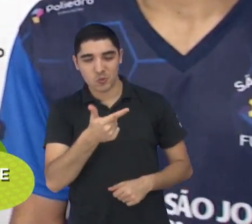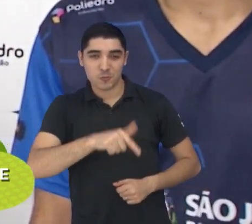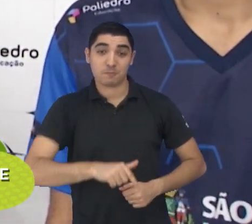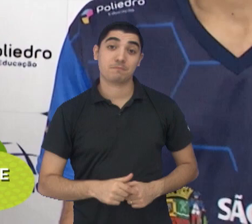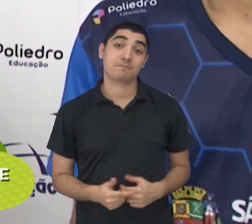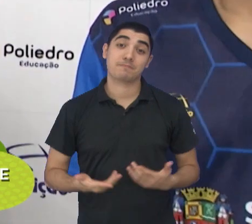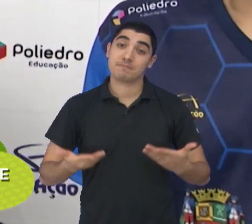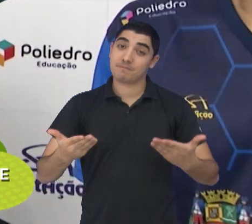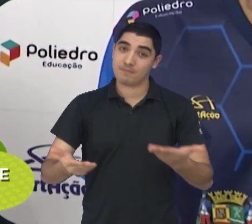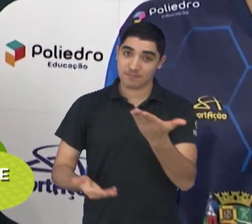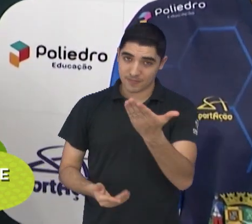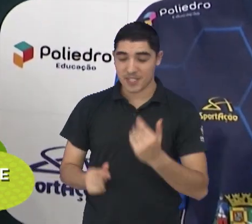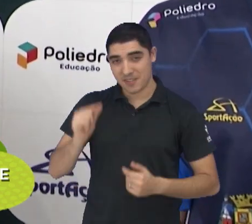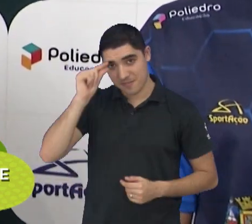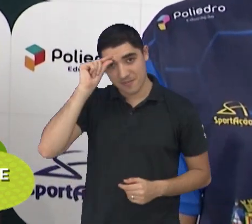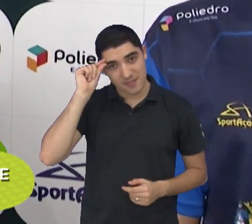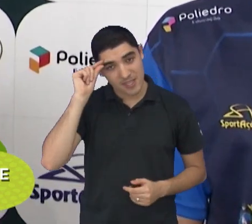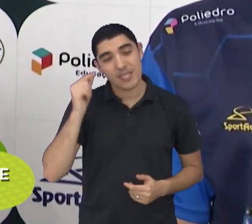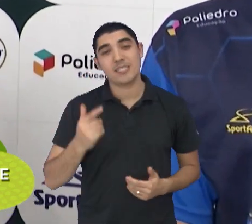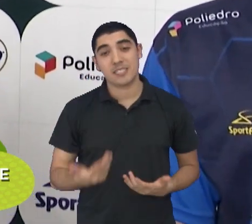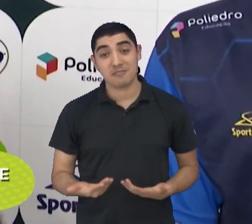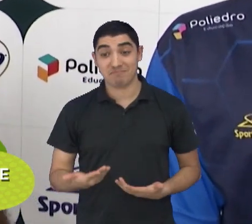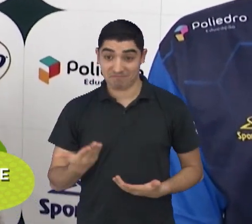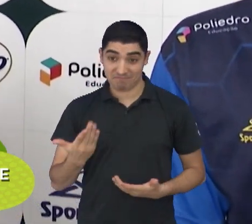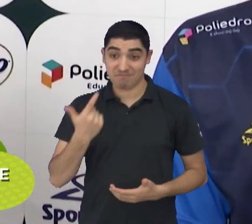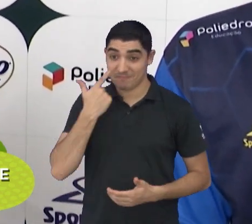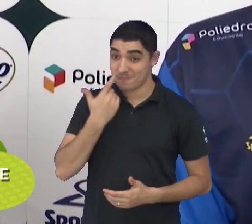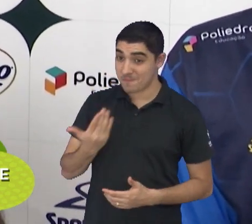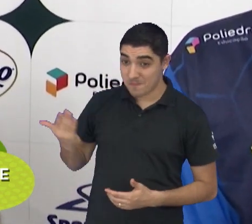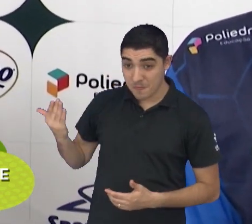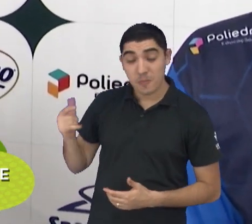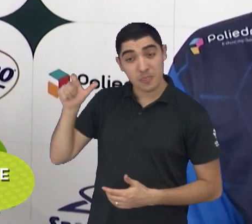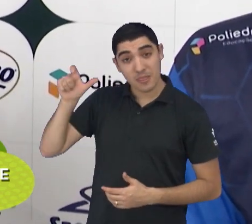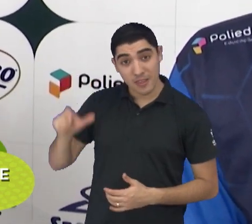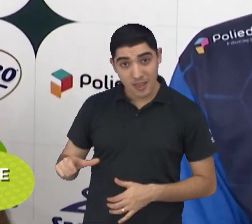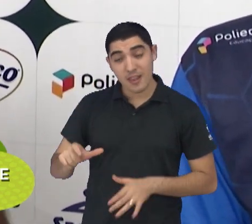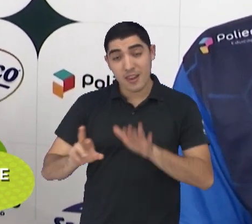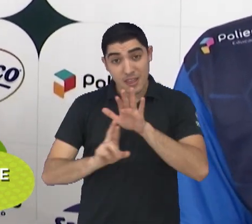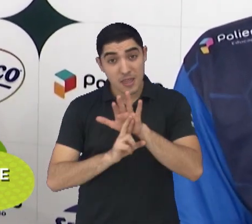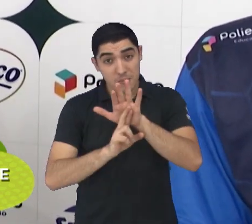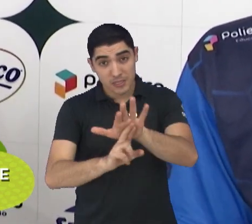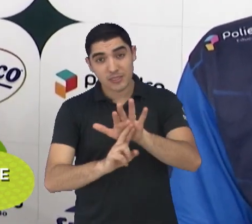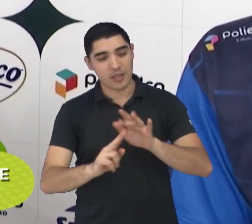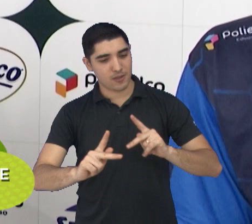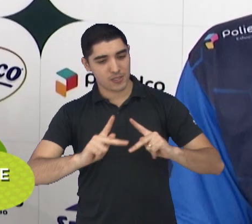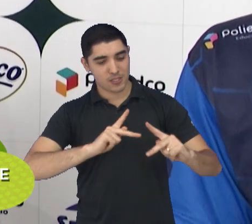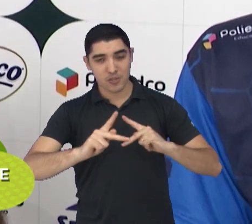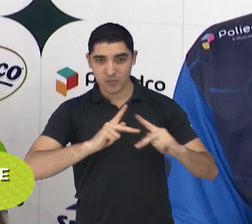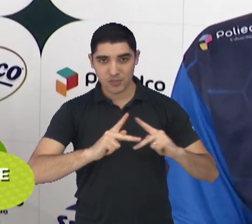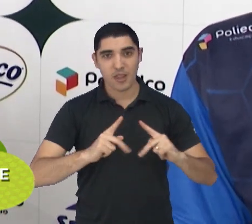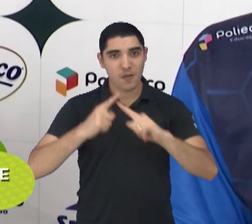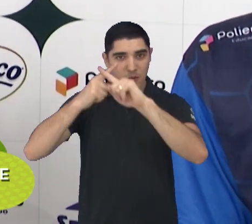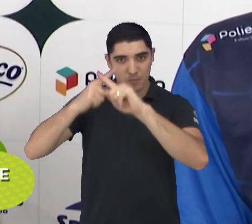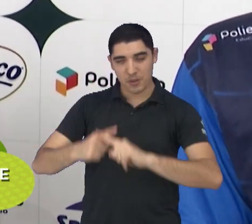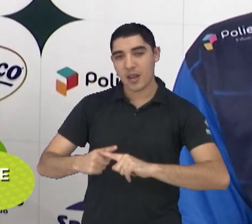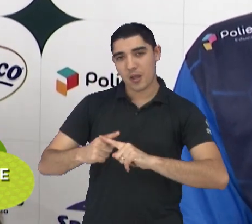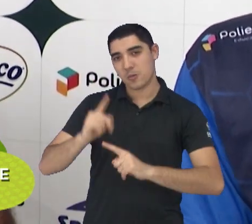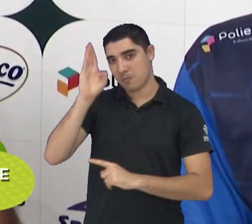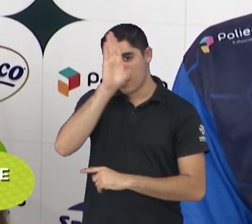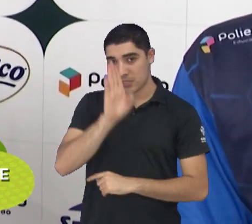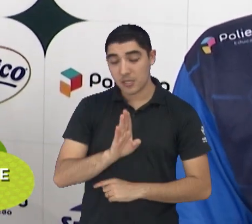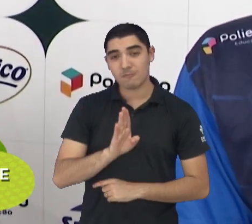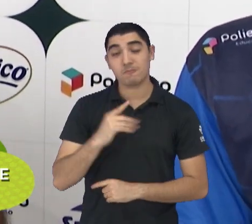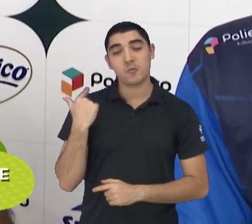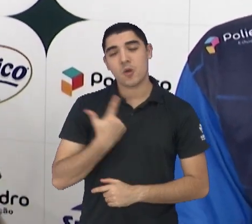Então, Vieira Júnior, isso aí, né? Um atleta representando São José dos Campos na seleção brasileira. A gente deseja